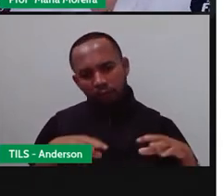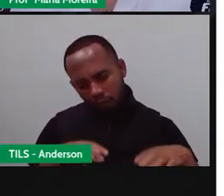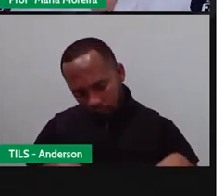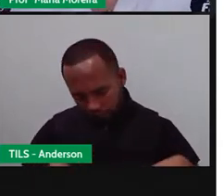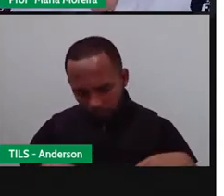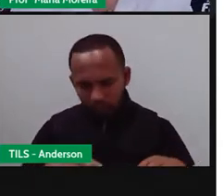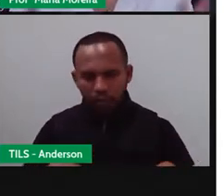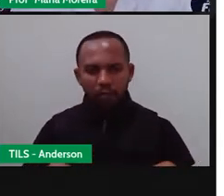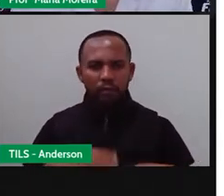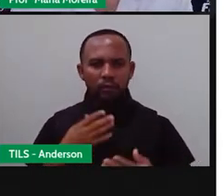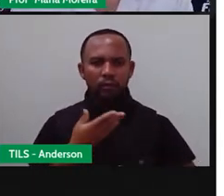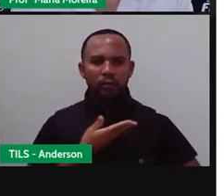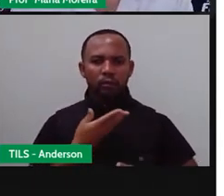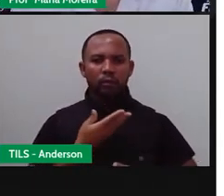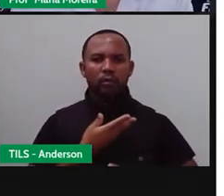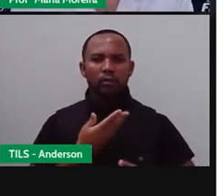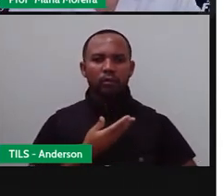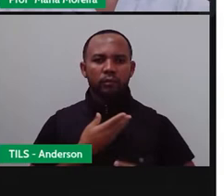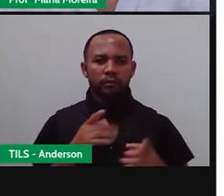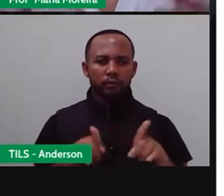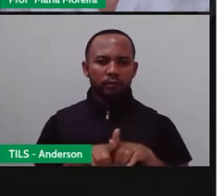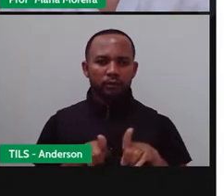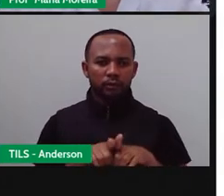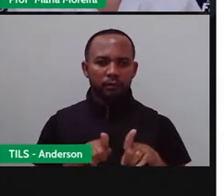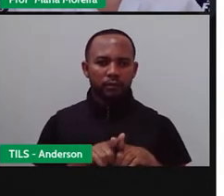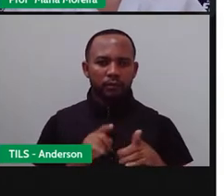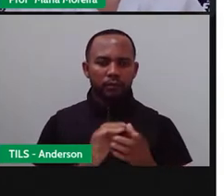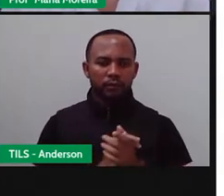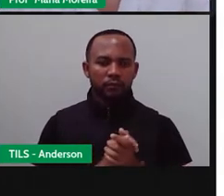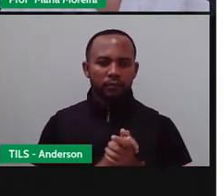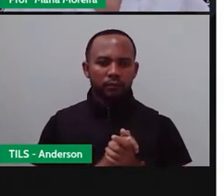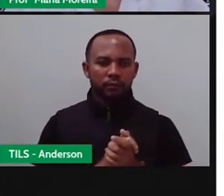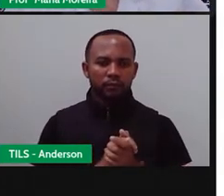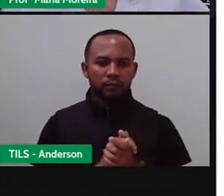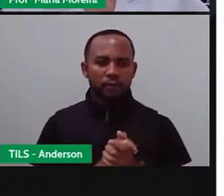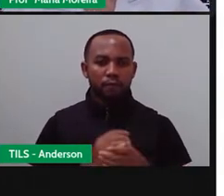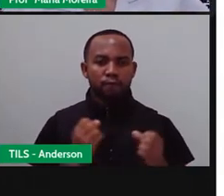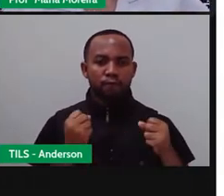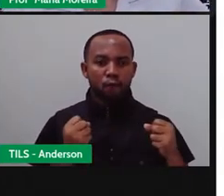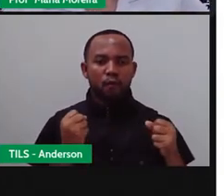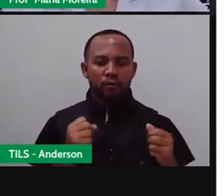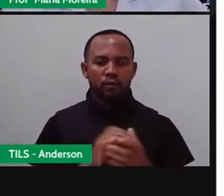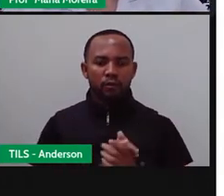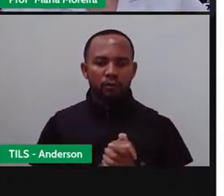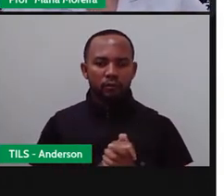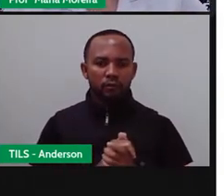Né? Como era a Josefina. E quando você coloca o esqueleto, ela fica o que? Firme.